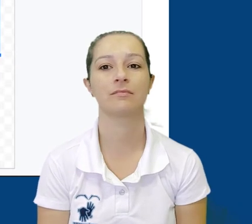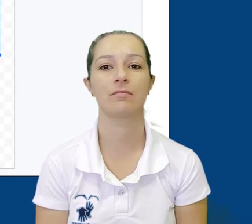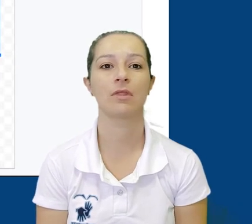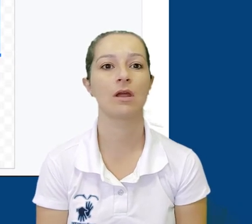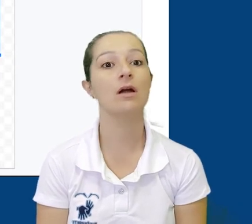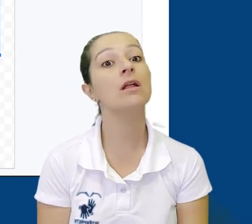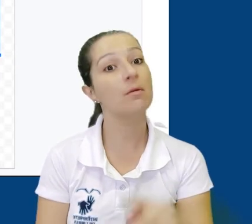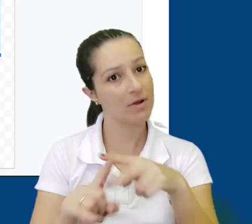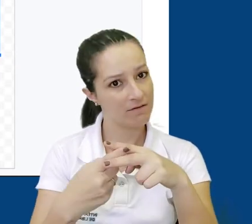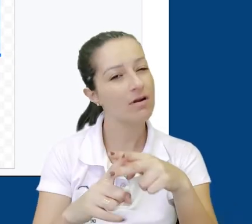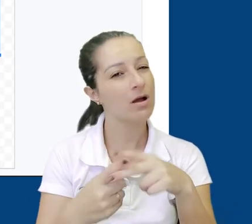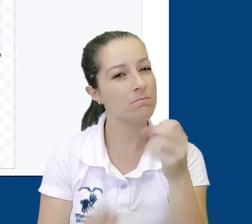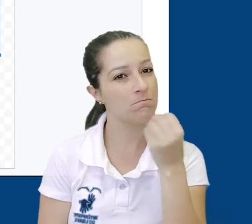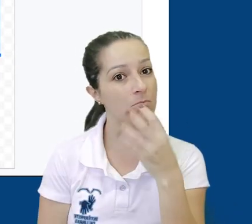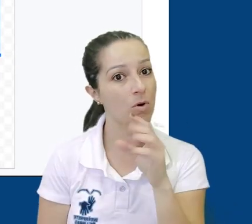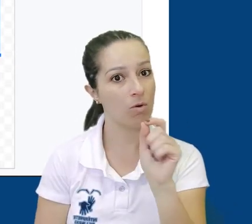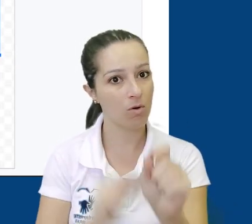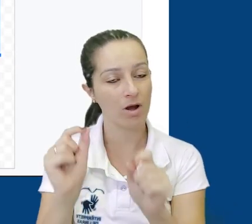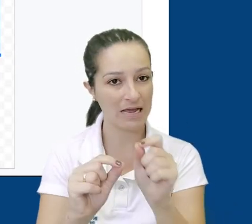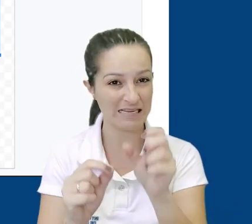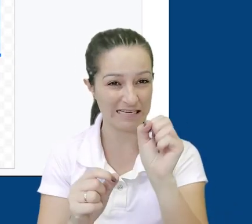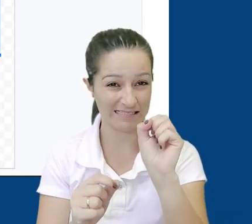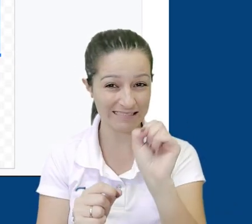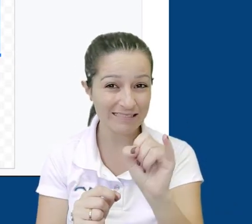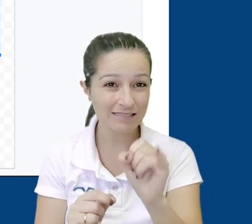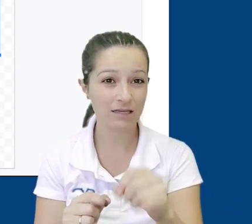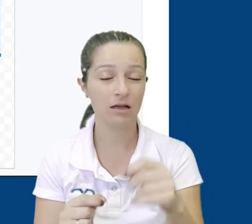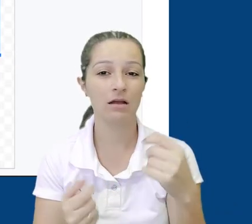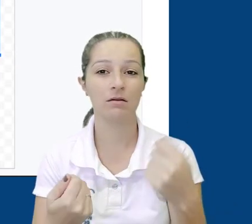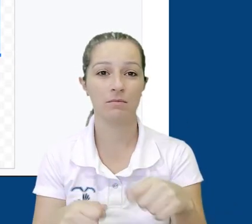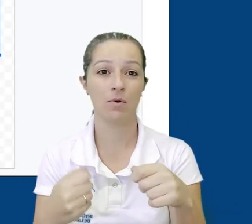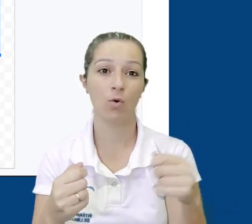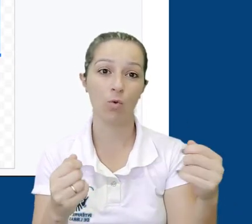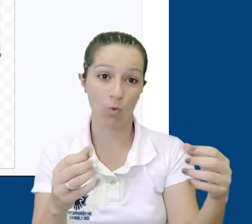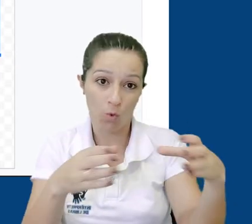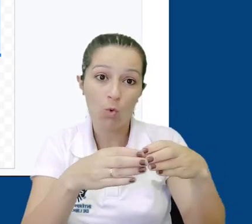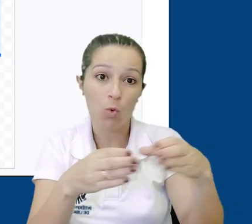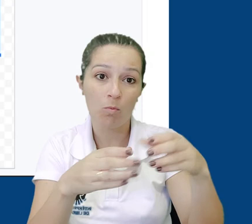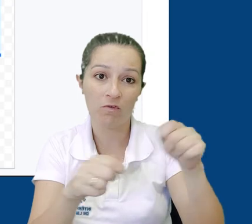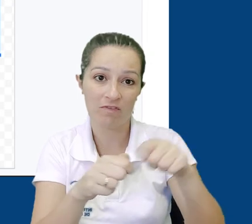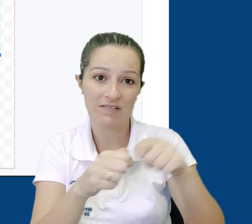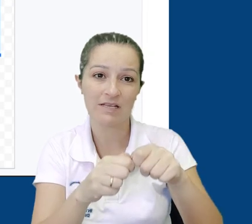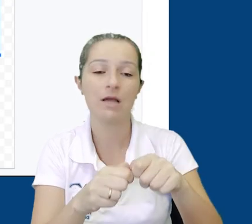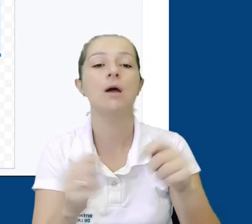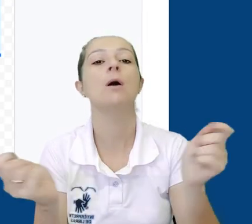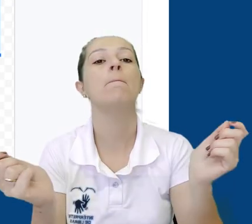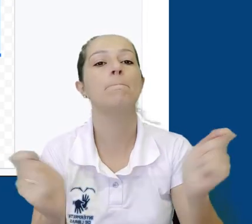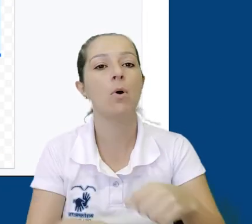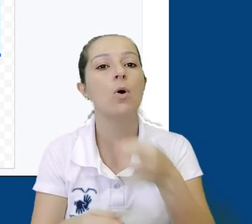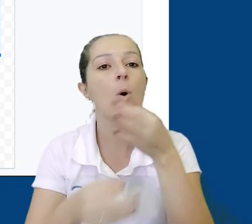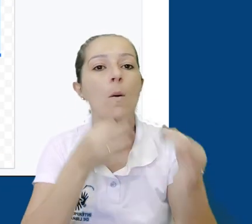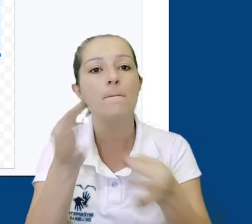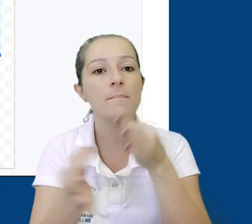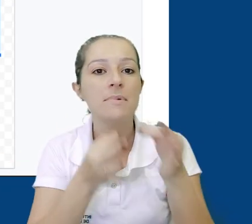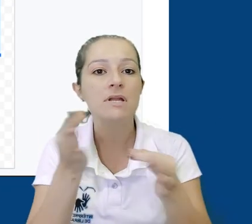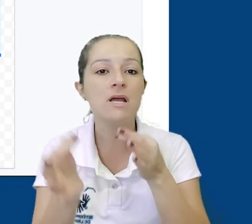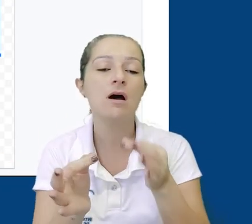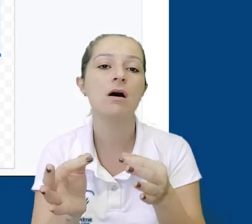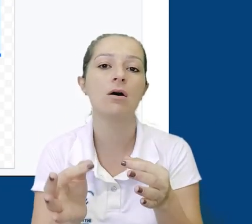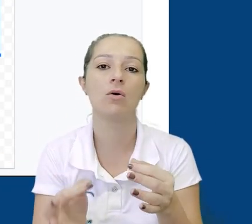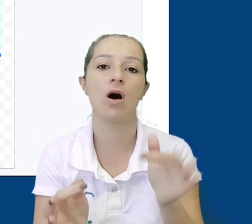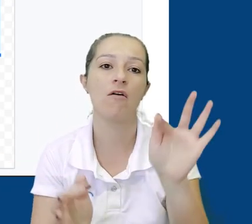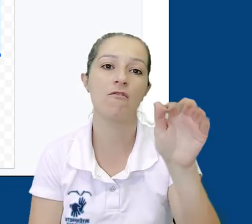Uma ferramenta interessante, caso essa tela esteja sendo compartilhada e composta em conjunto, é adicionar comentários a formas